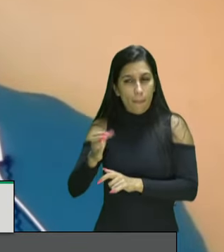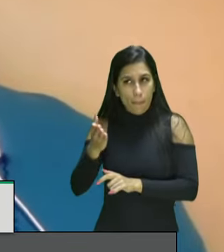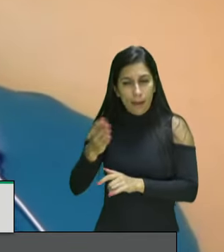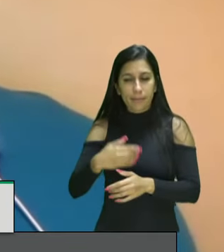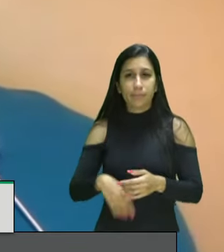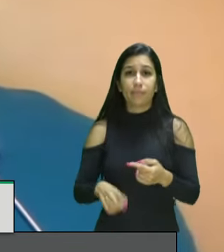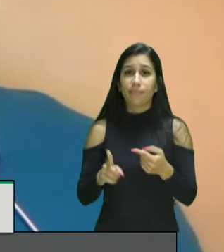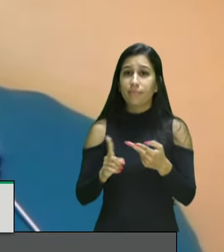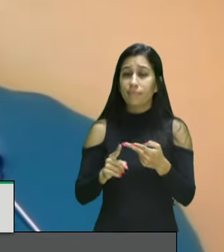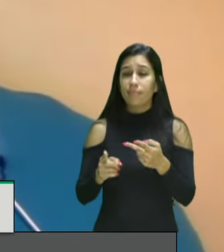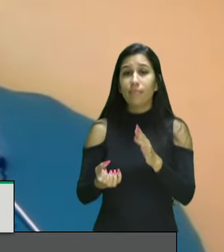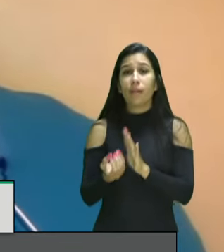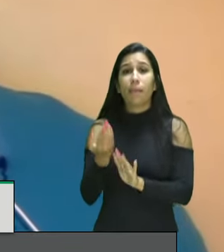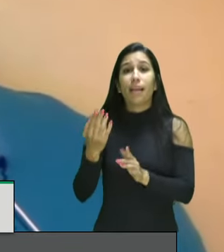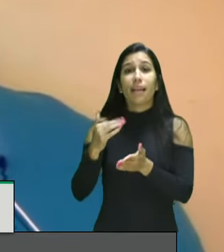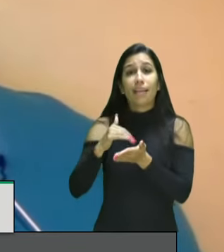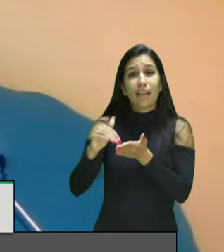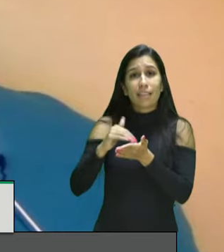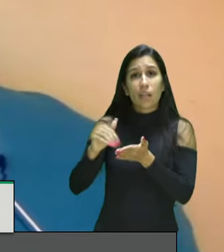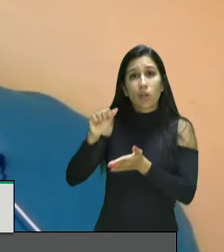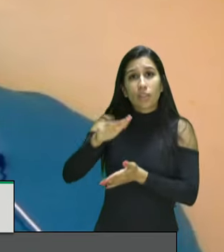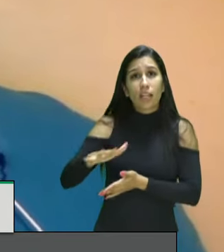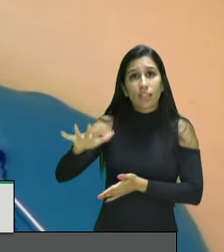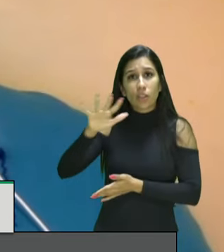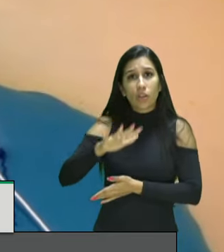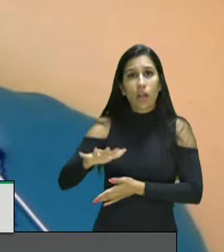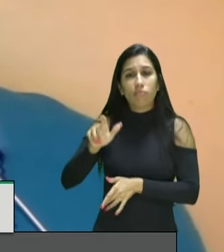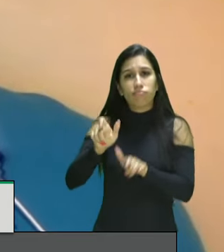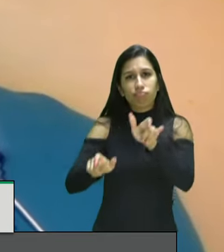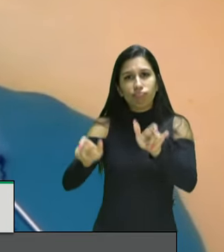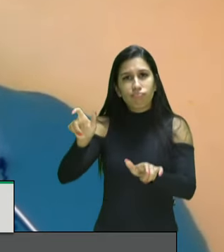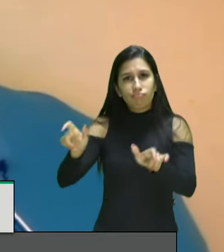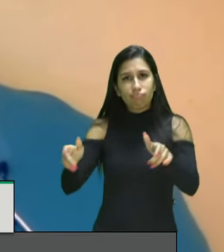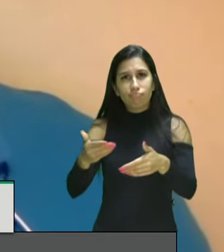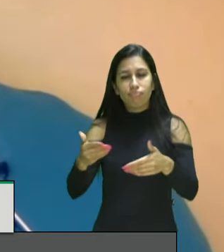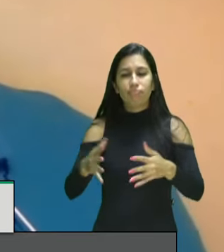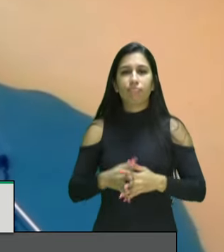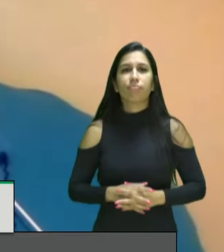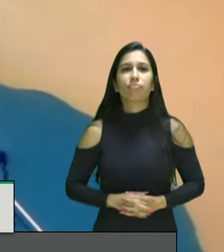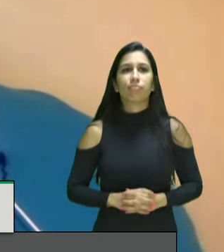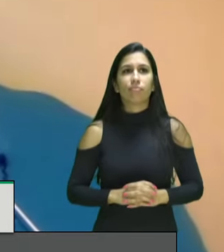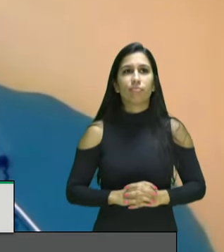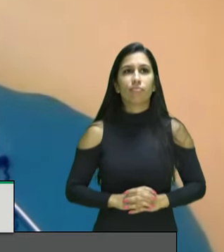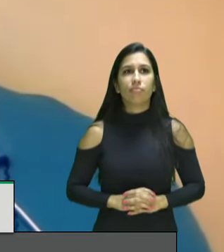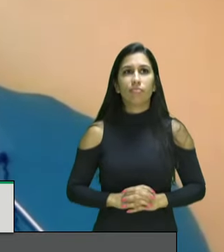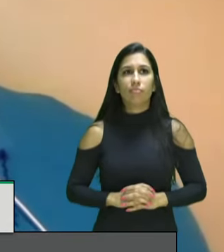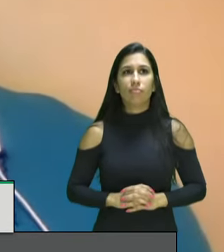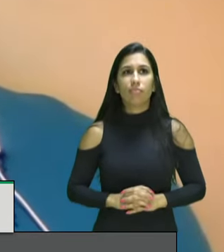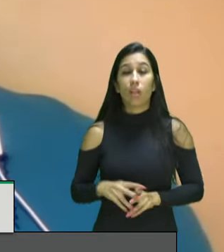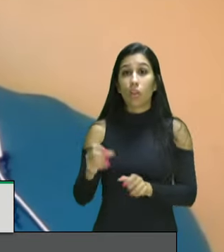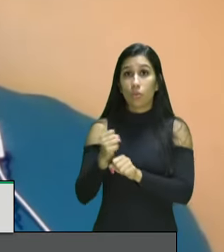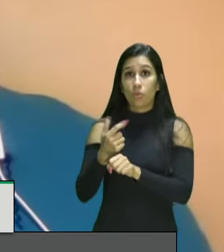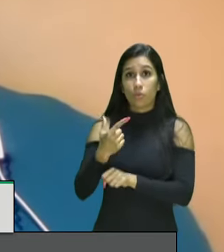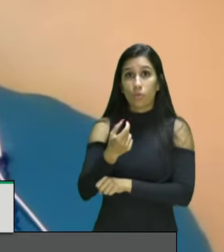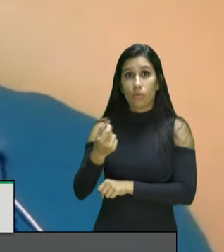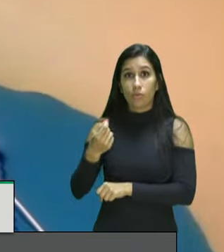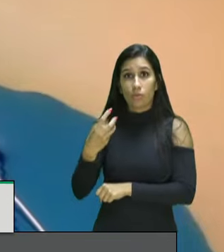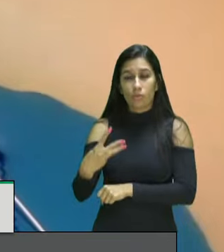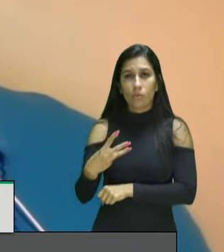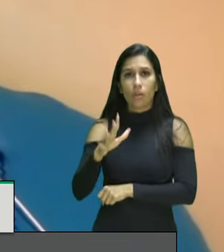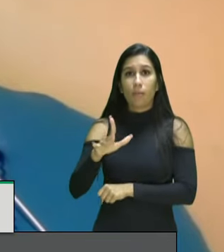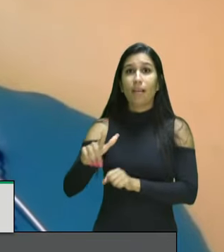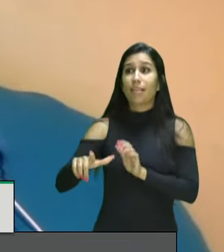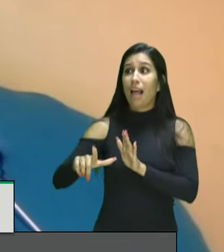criação da secretaria nacional de políticas de igualdade racial a SEPIR em 2003 e antes disso vários